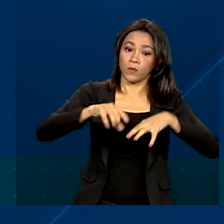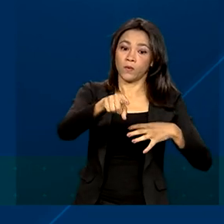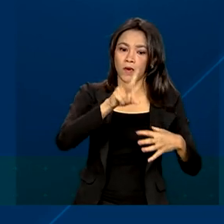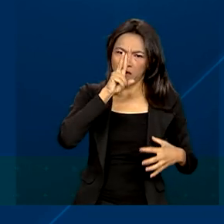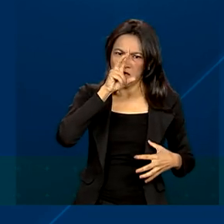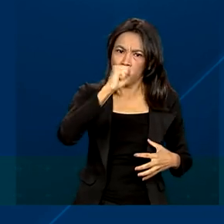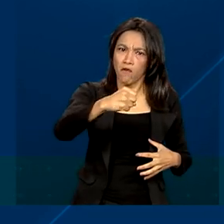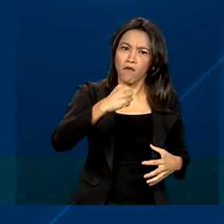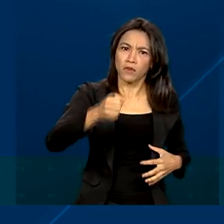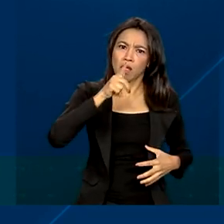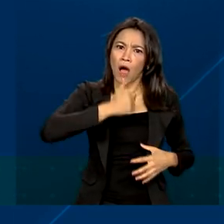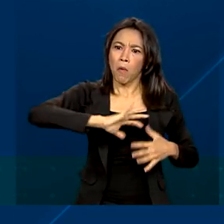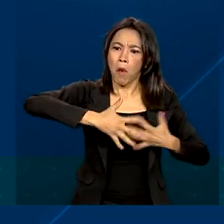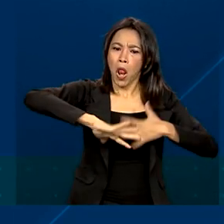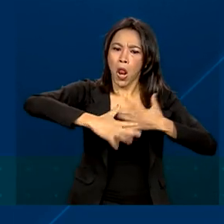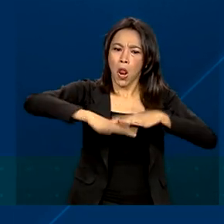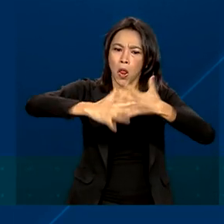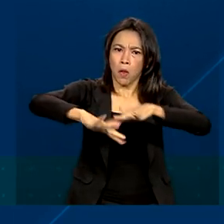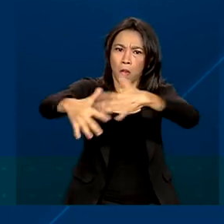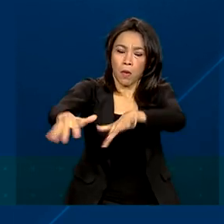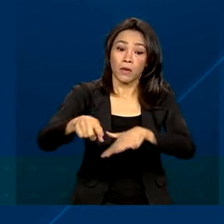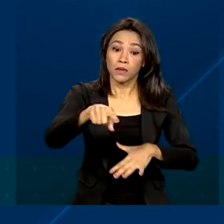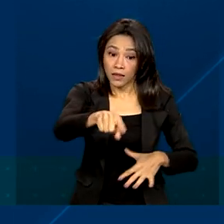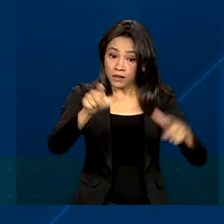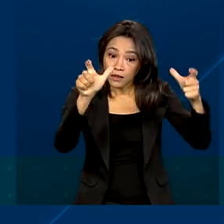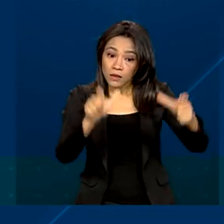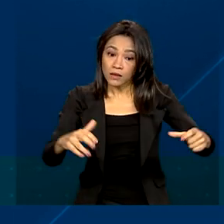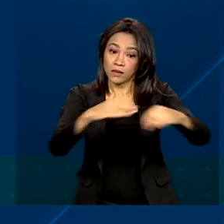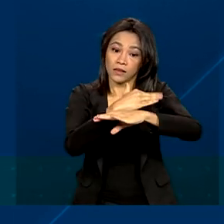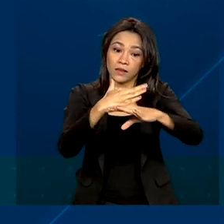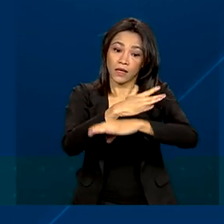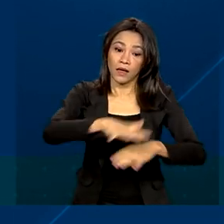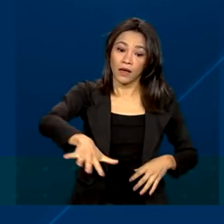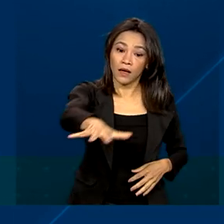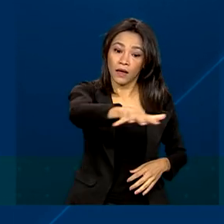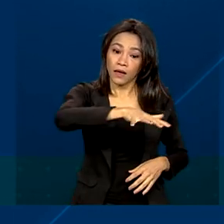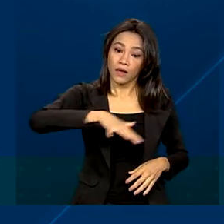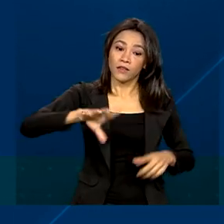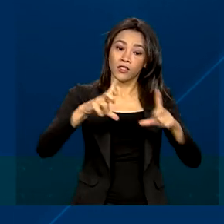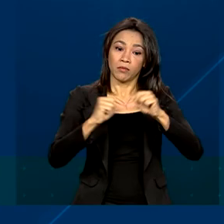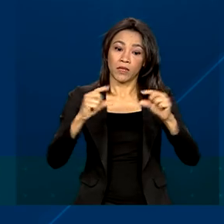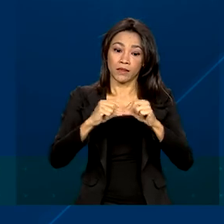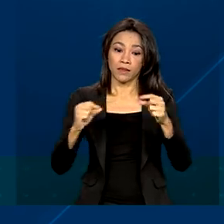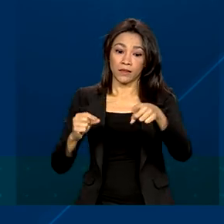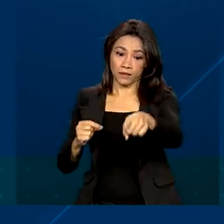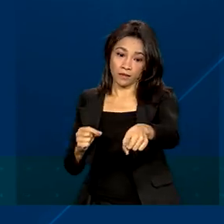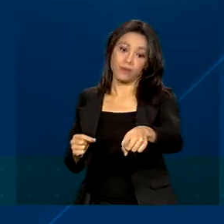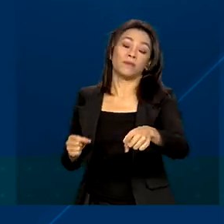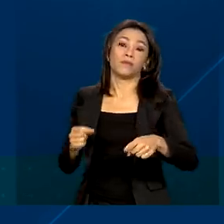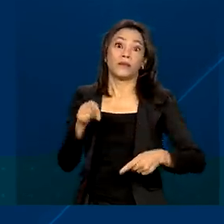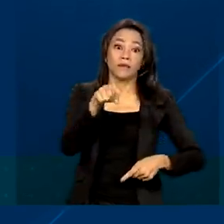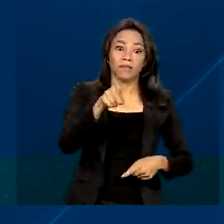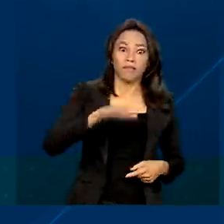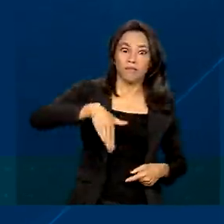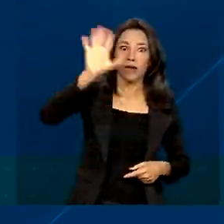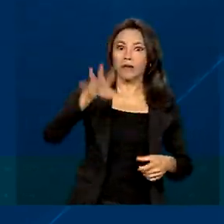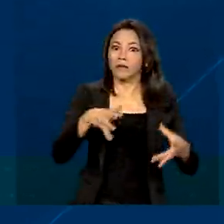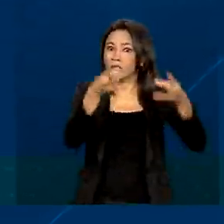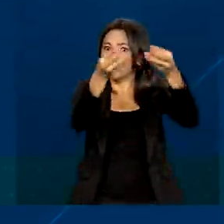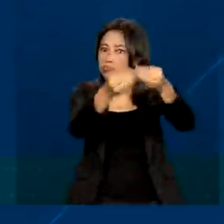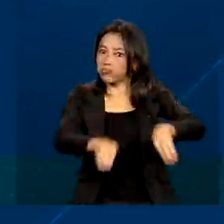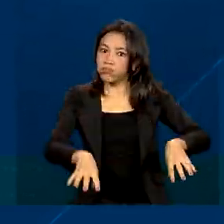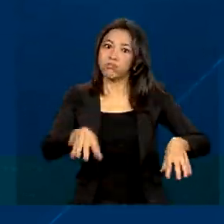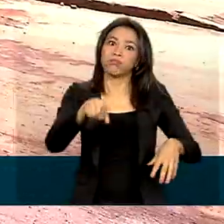natureza pegou de surpresa os moradores dessa cidade na periferia de Brasília, uma das mais atingidas